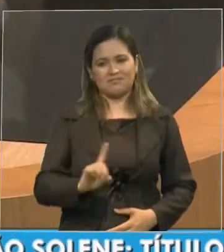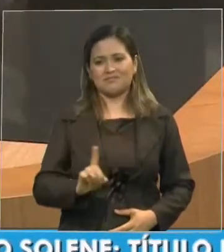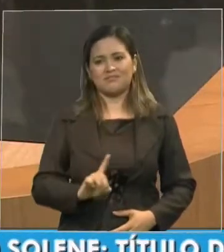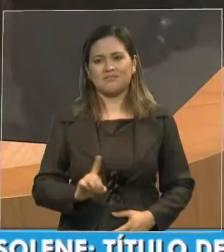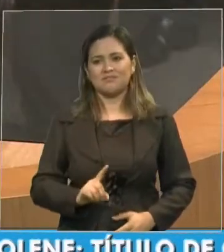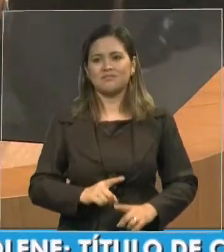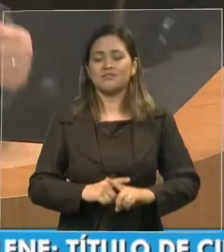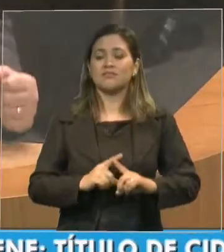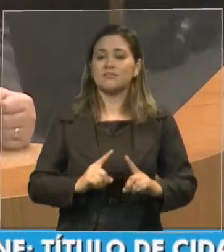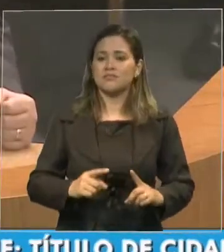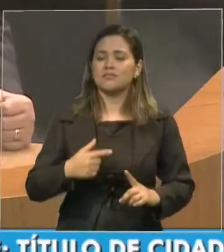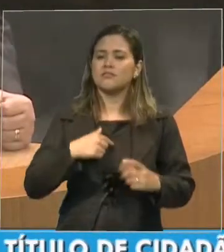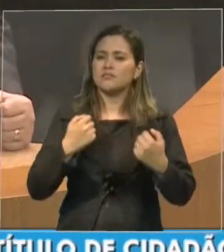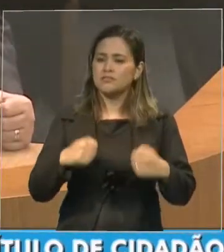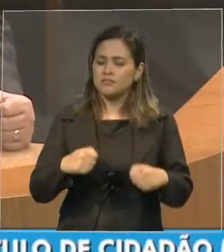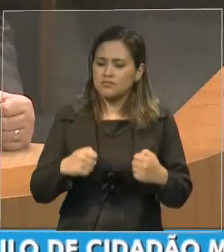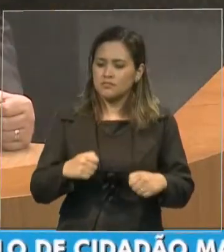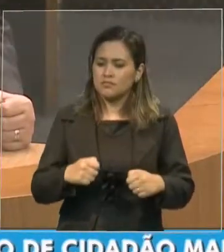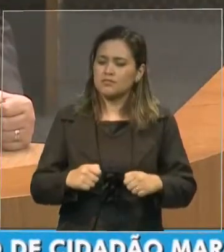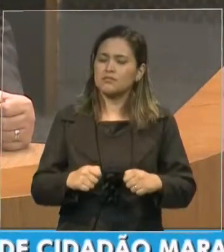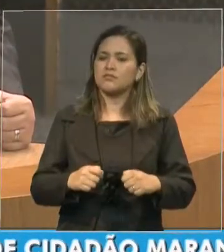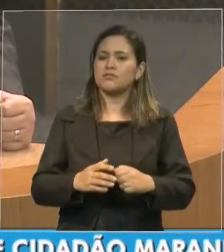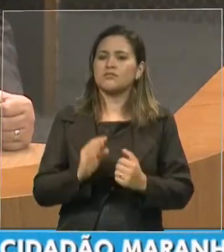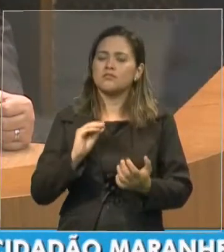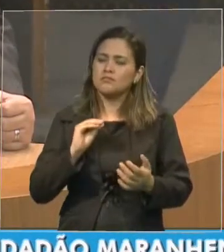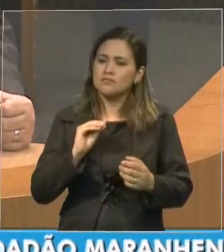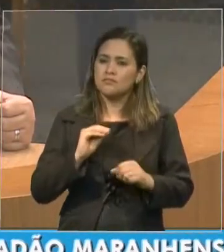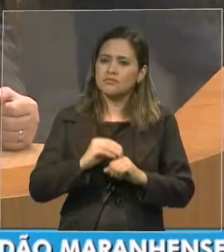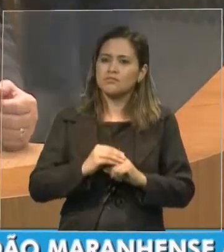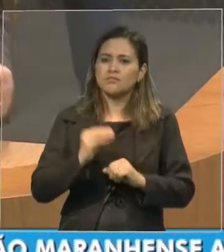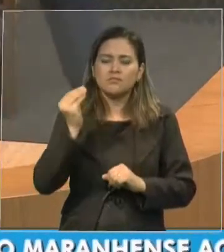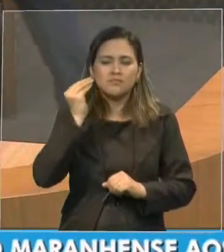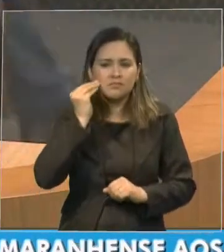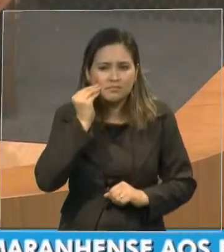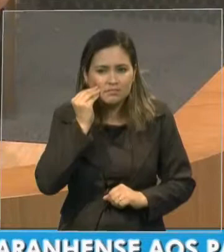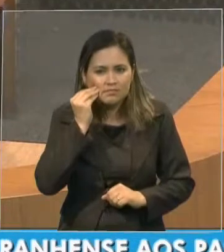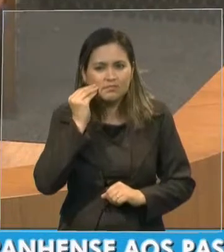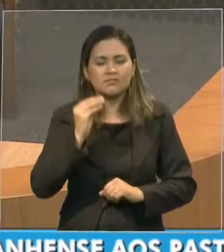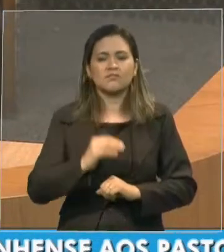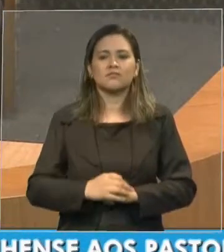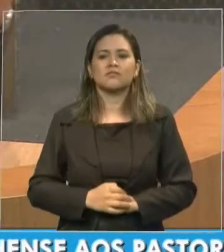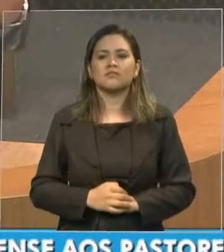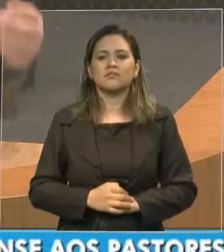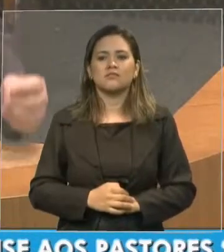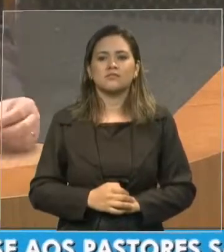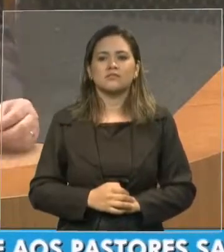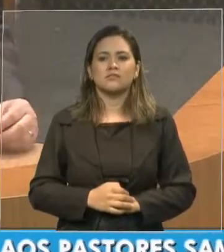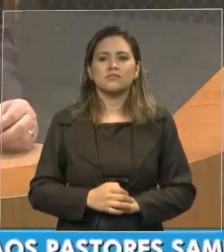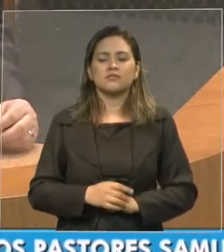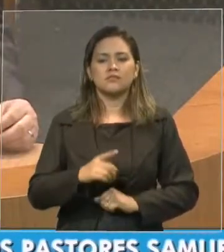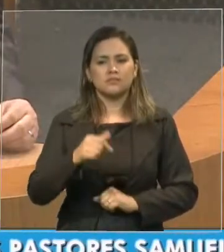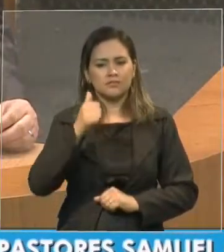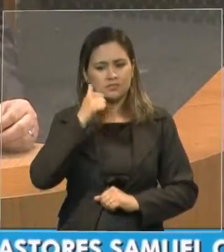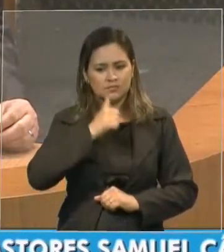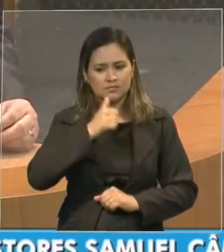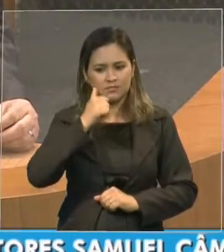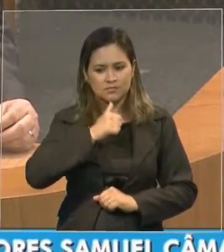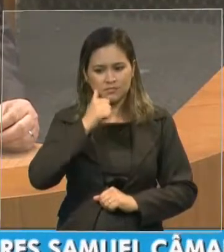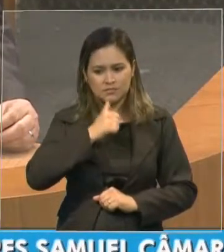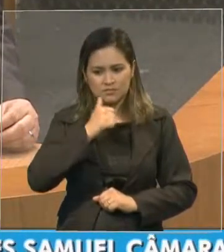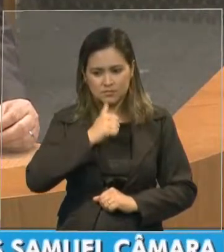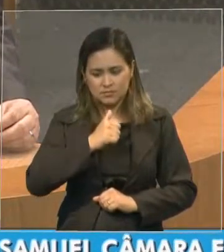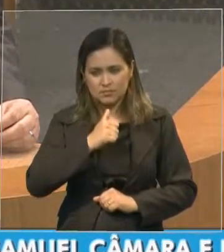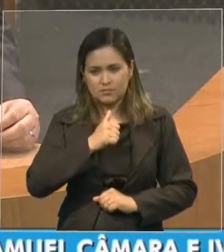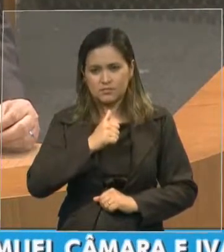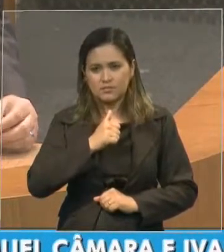beijar, e quero também mencionar o seu nome, porque eis aí uma brasileira paulista,